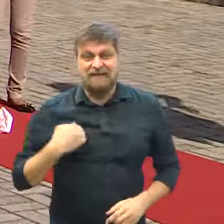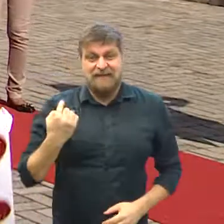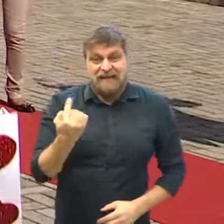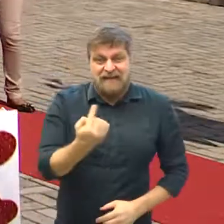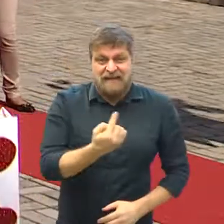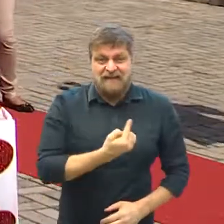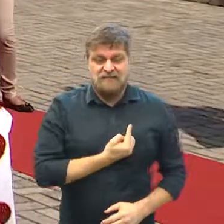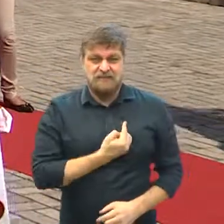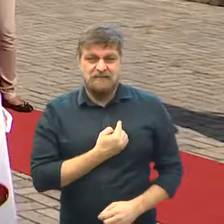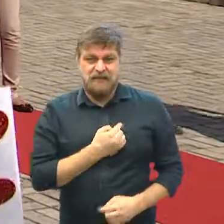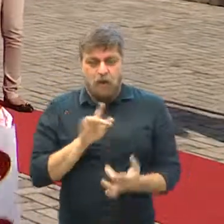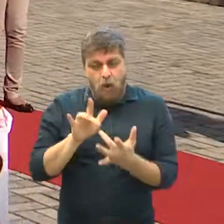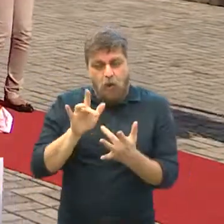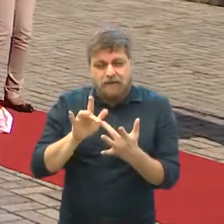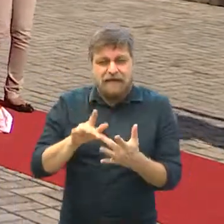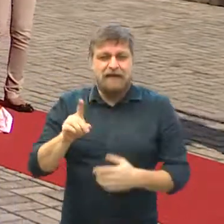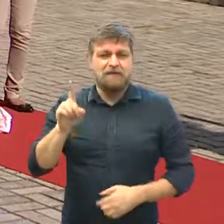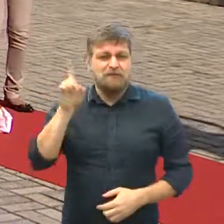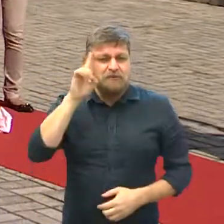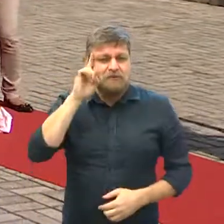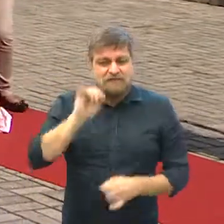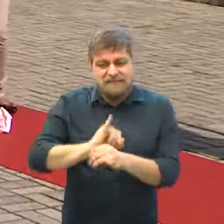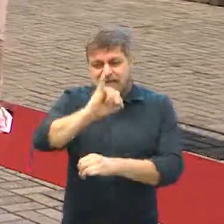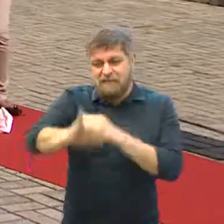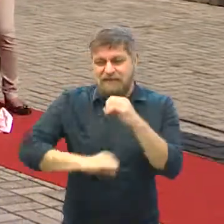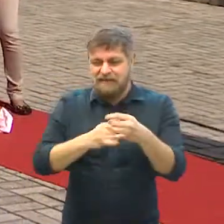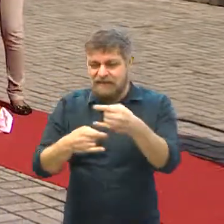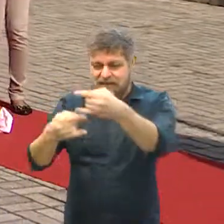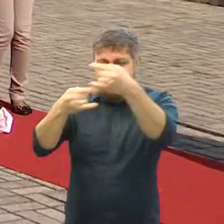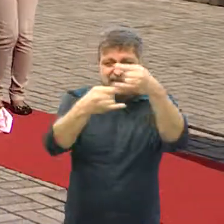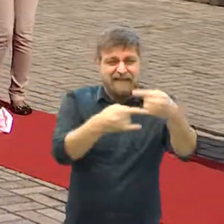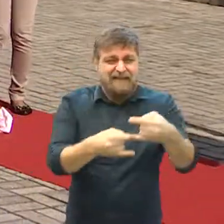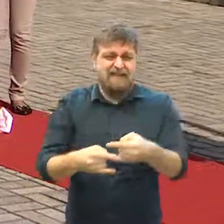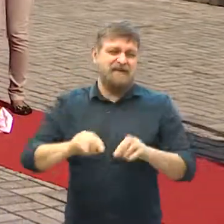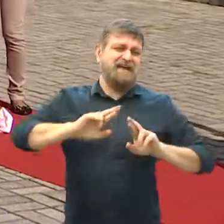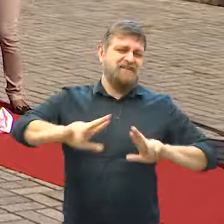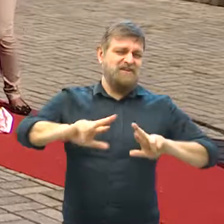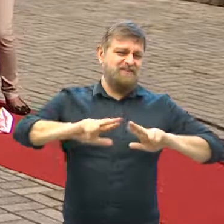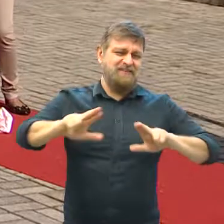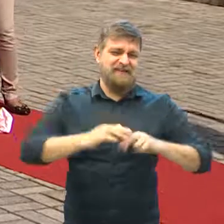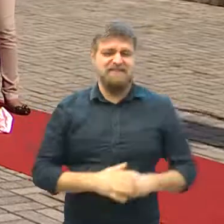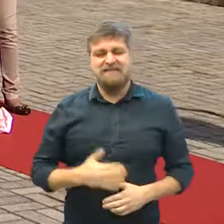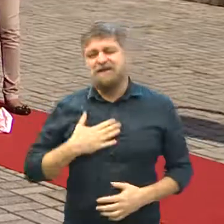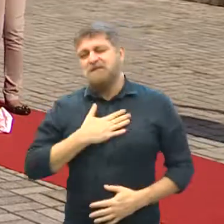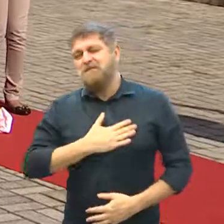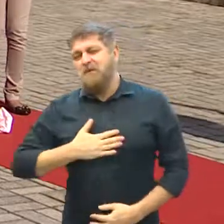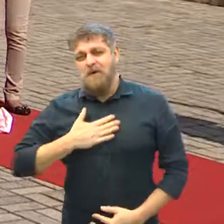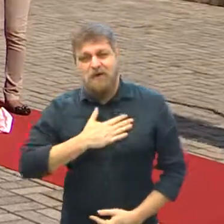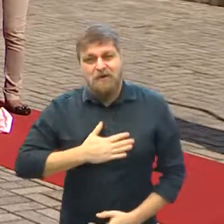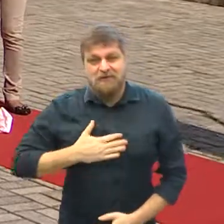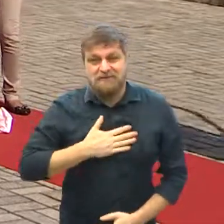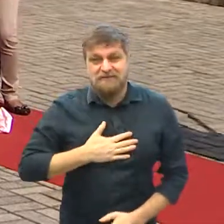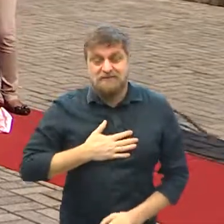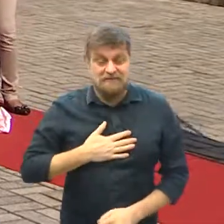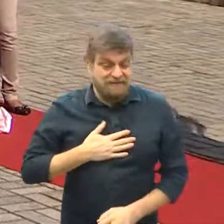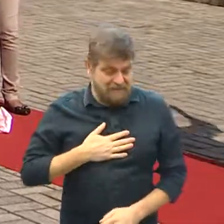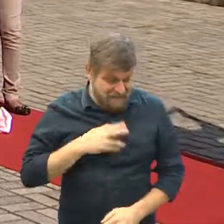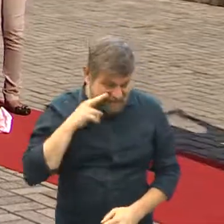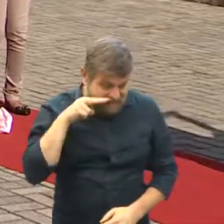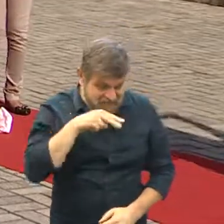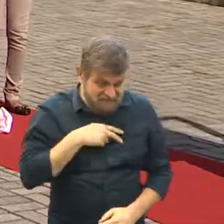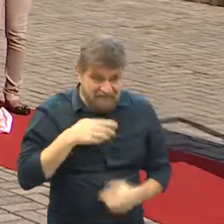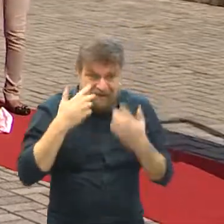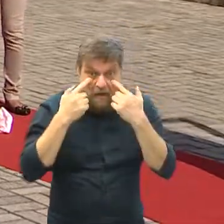saudade. A gente consegue ter esse contato com eles todo dia pelas telas, mas não é a mesma coisa, né? É muito gostoso e é muito